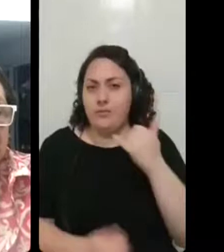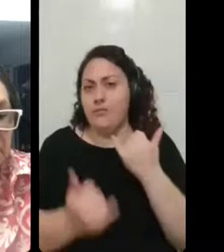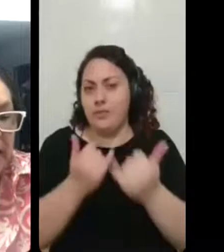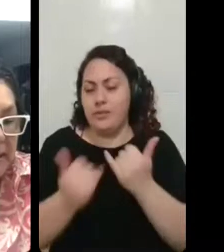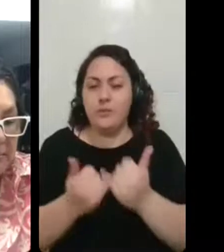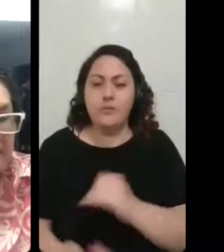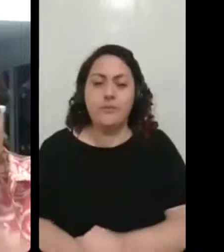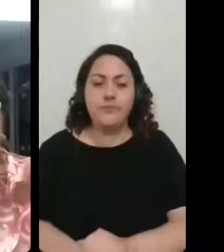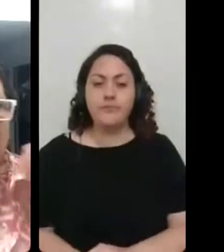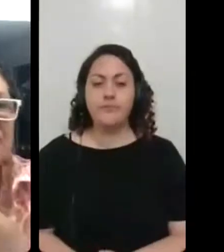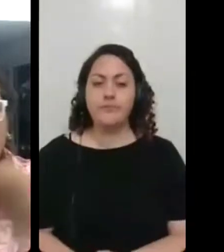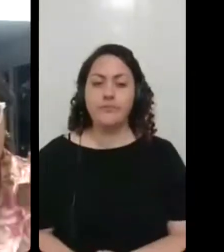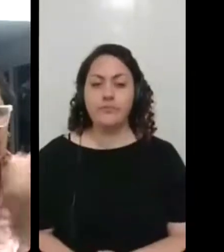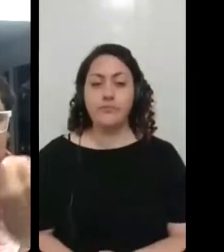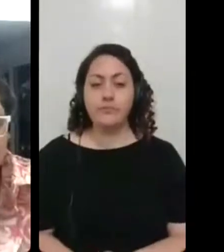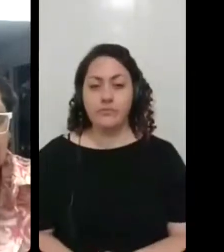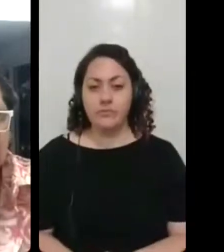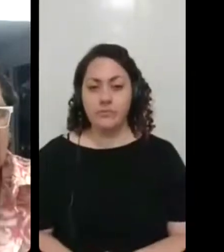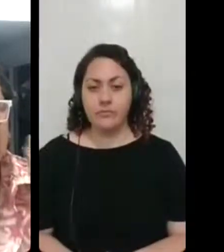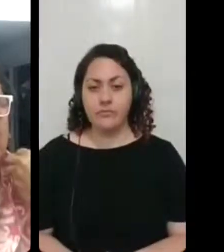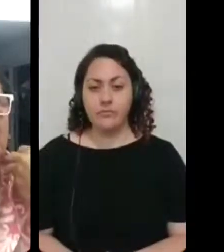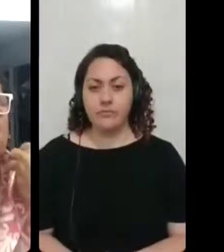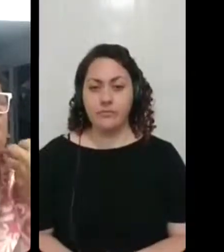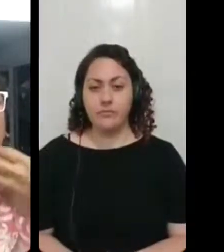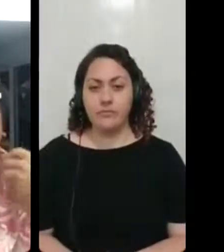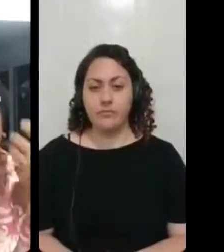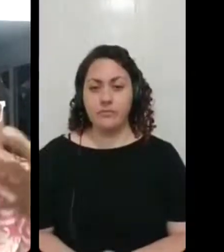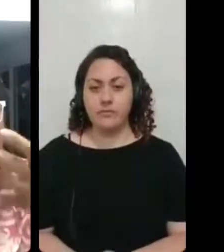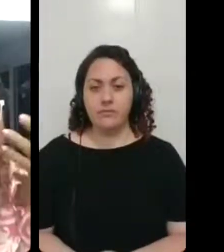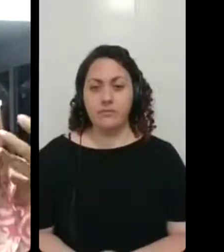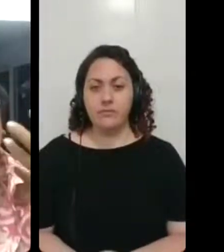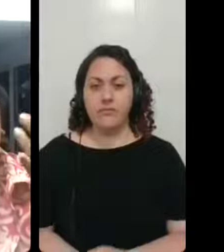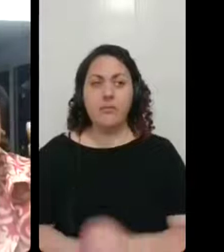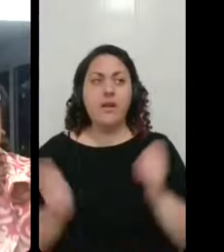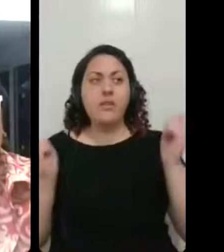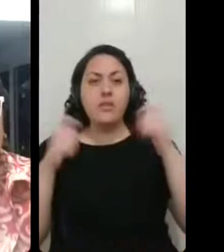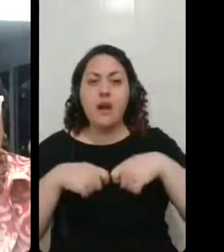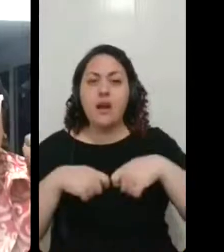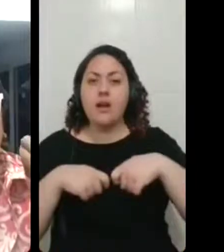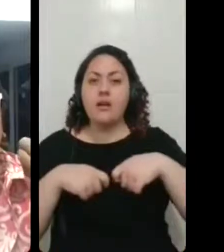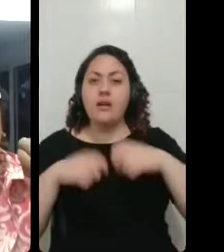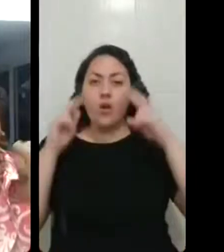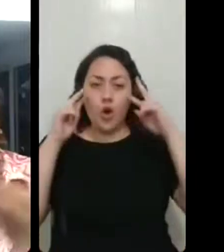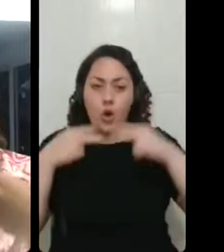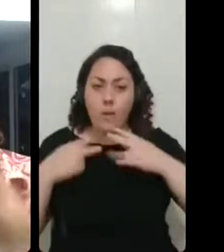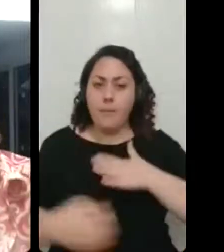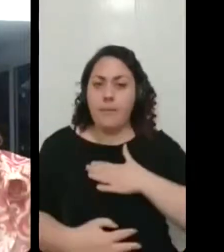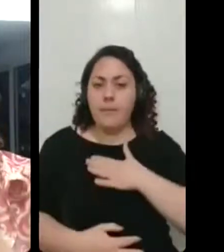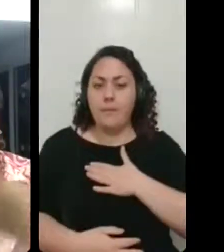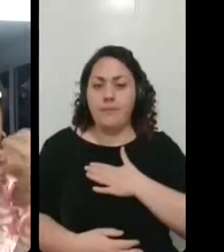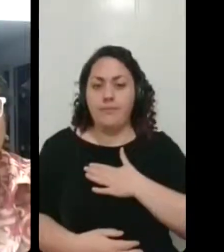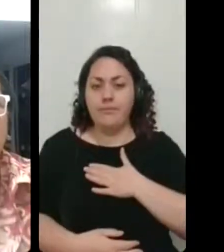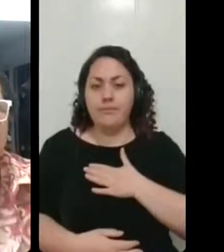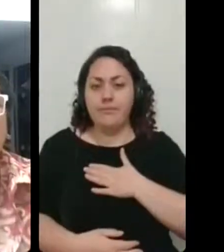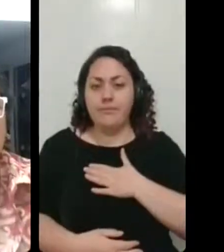fazer uma retornada, sabe? De que forma que a gente... Não que passe